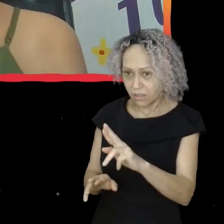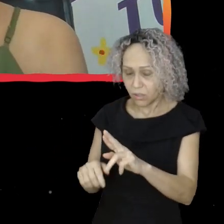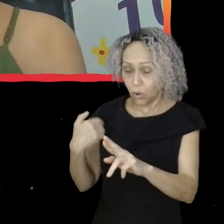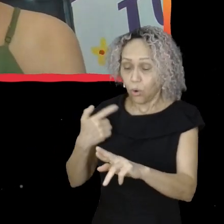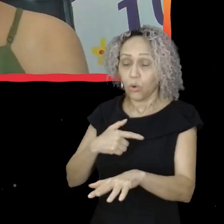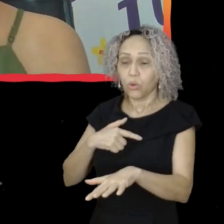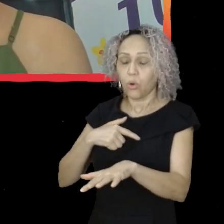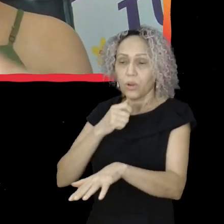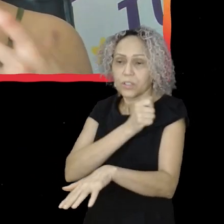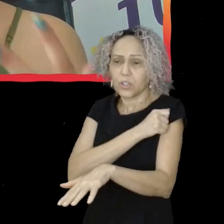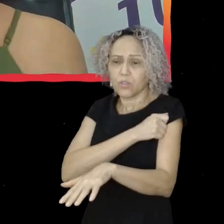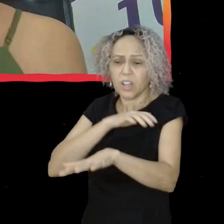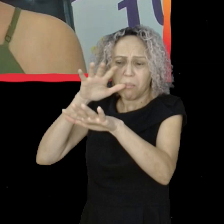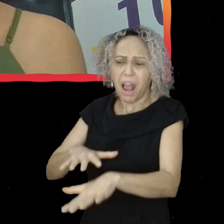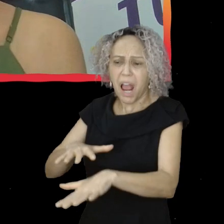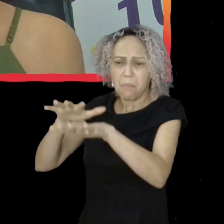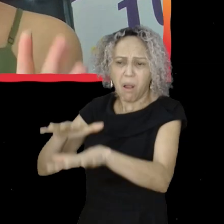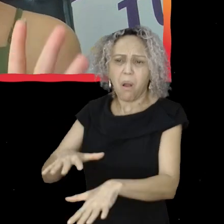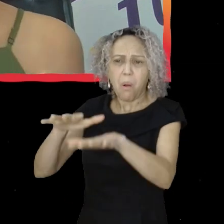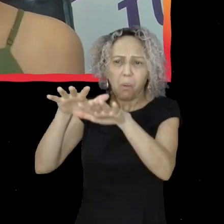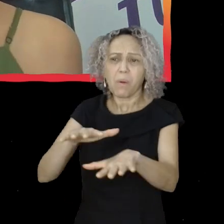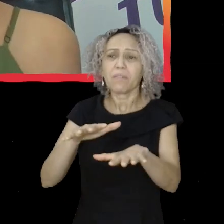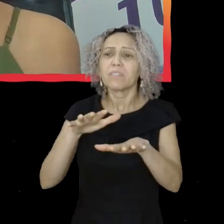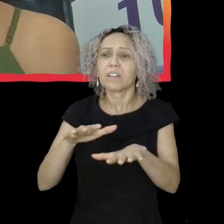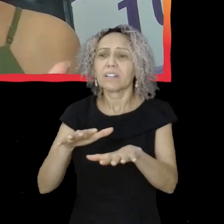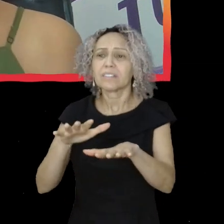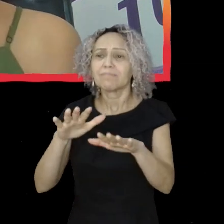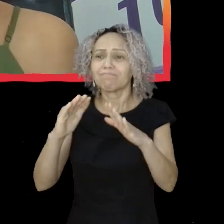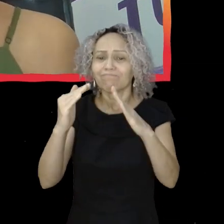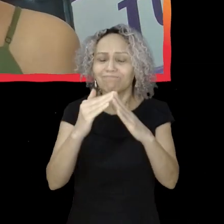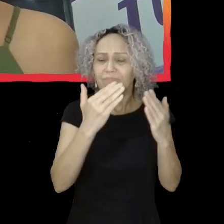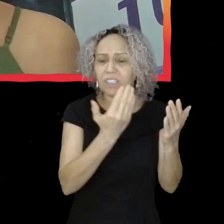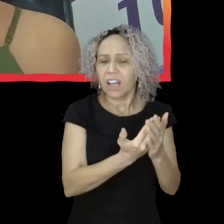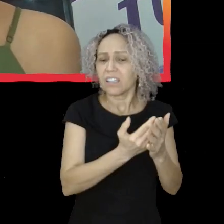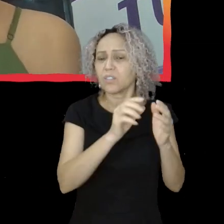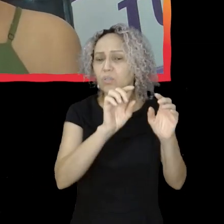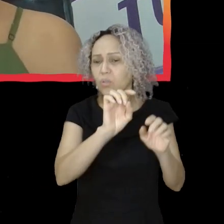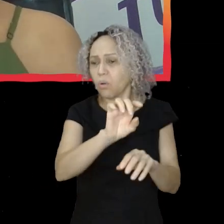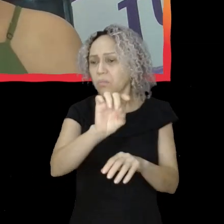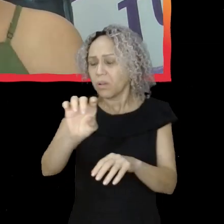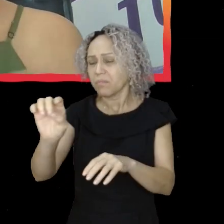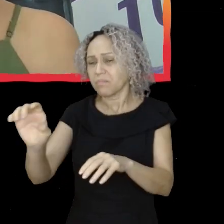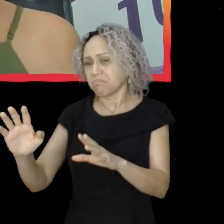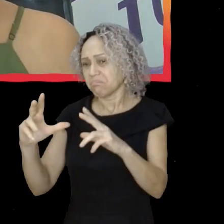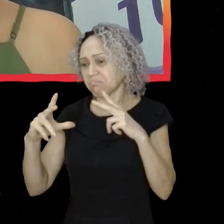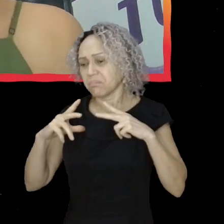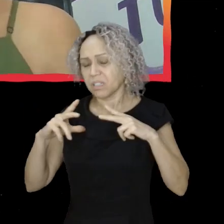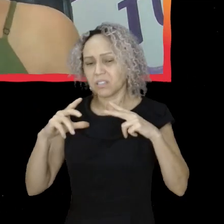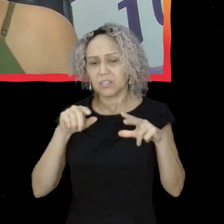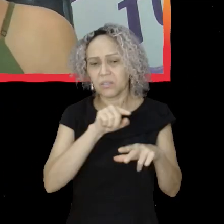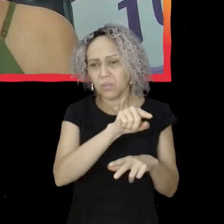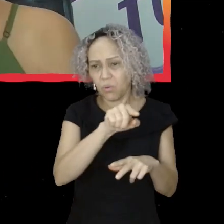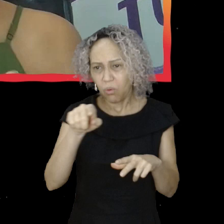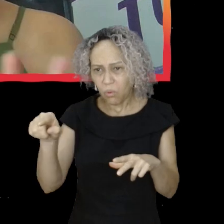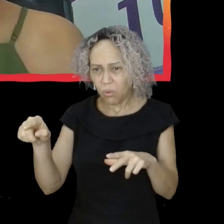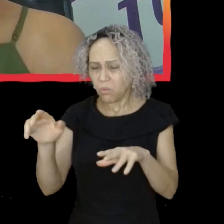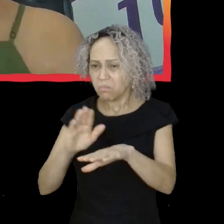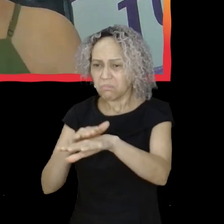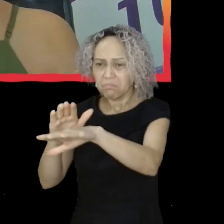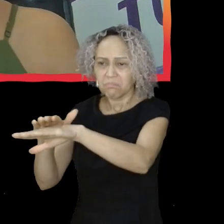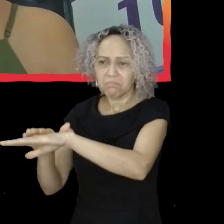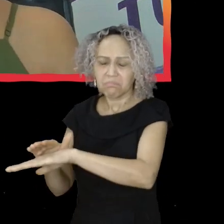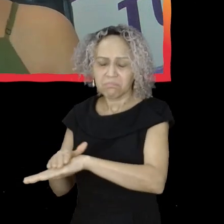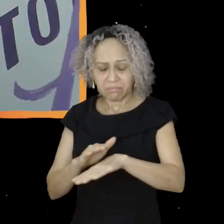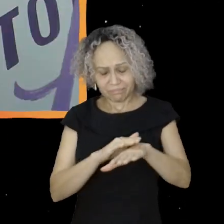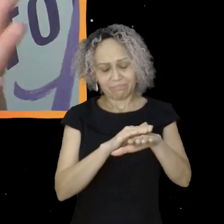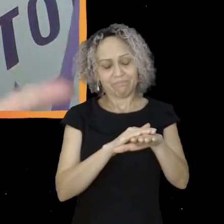um movimento muito, muito diverso e que cada escola tem a sua singularidade, né? Então, cada escola teve um pouco da sua